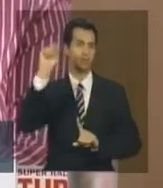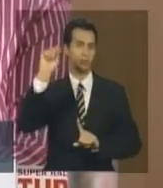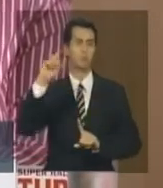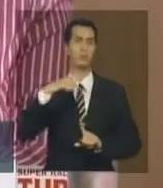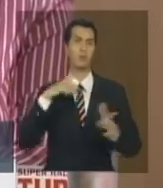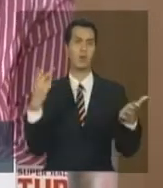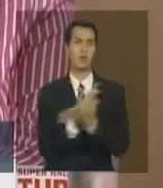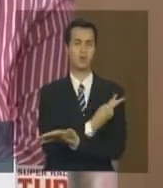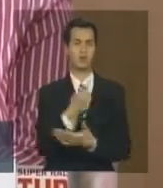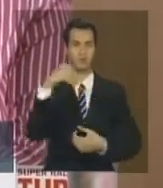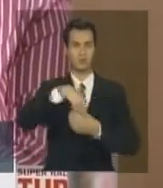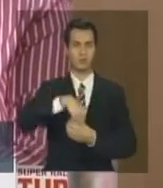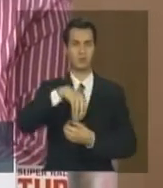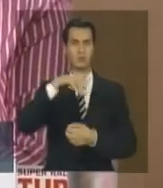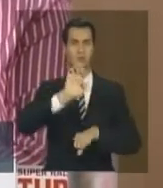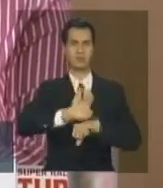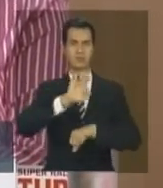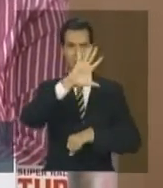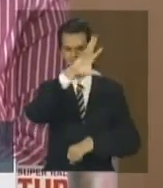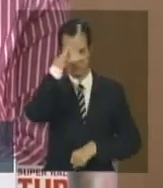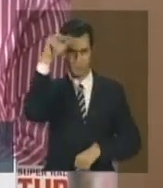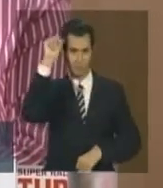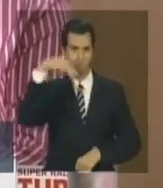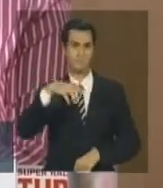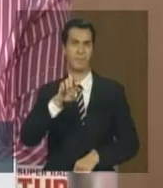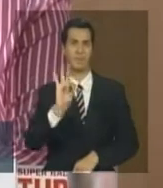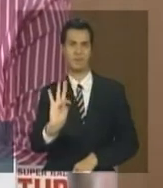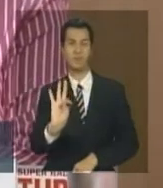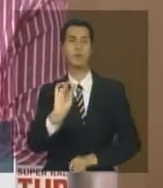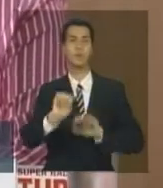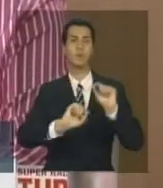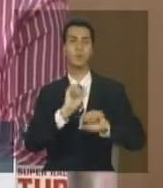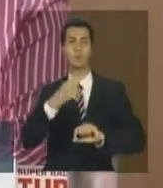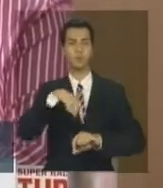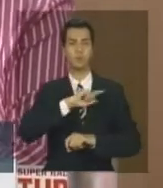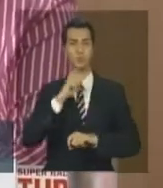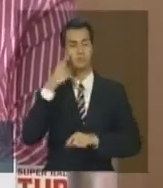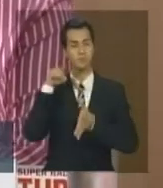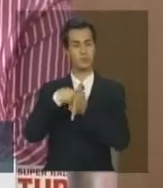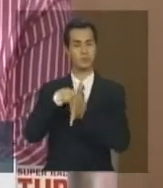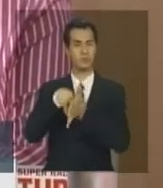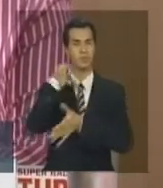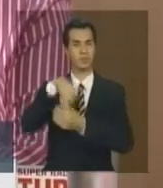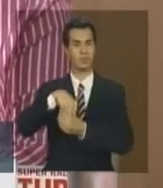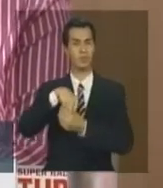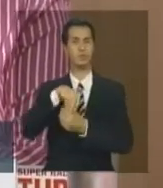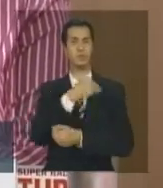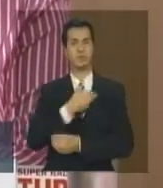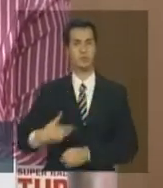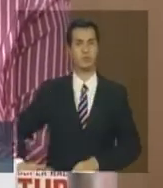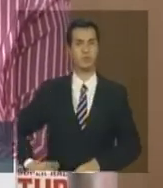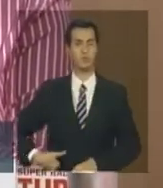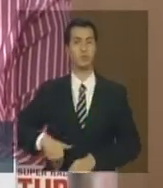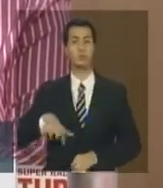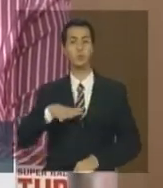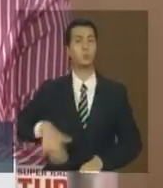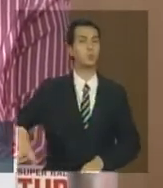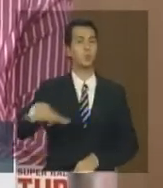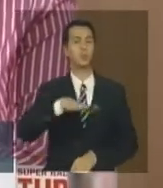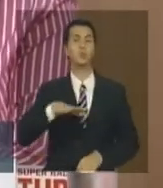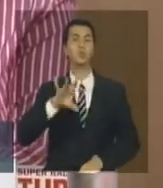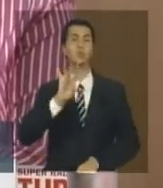Grosso, e aí nós acessamos a base de dados do Mato Grosso, e foi possível ver que daquilo tudo era apenas 10%